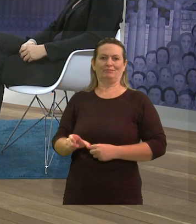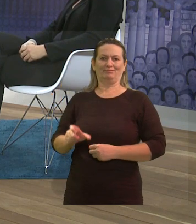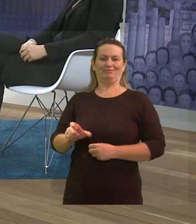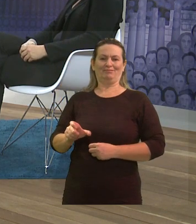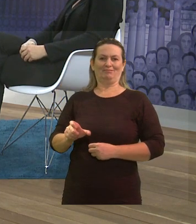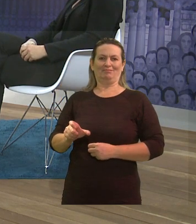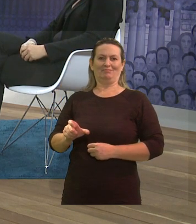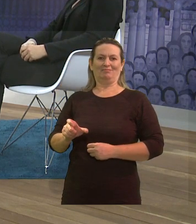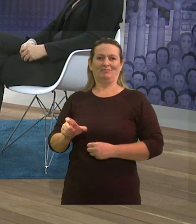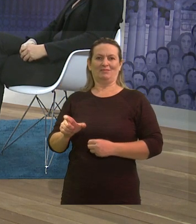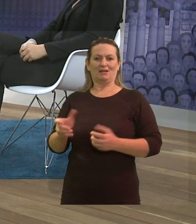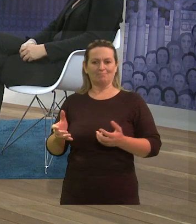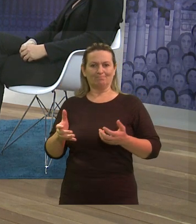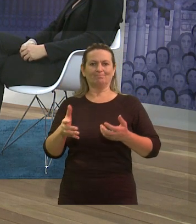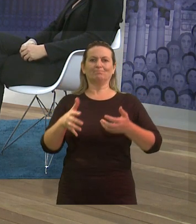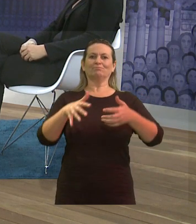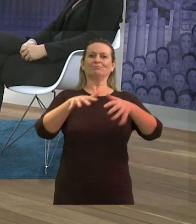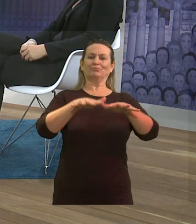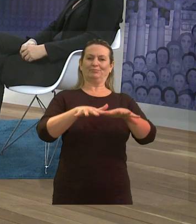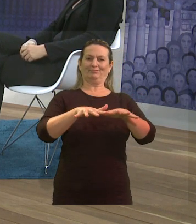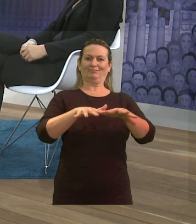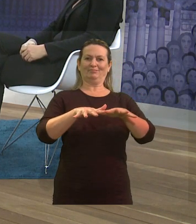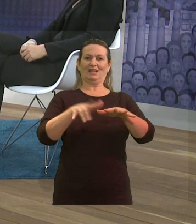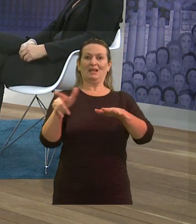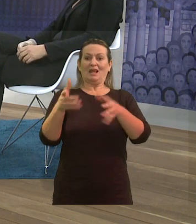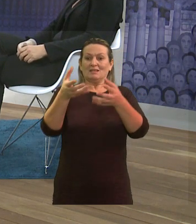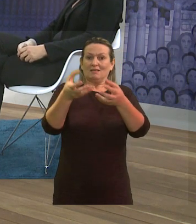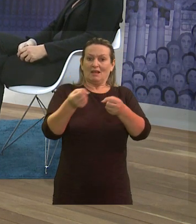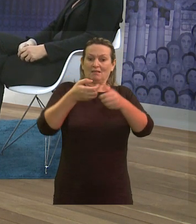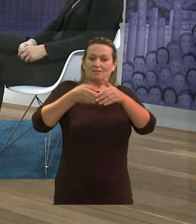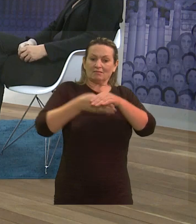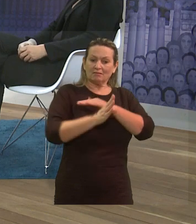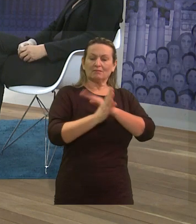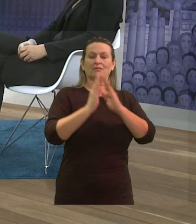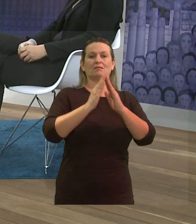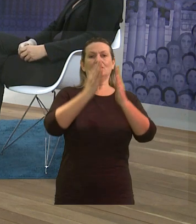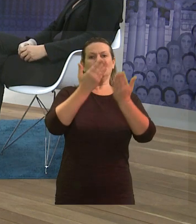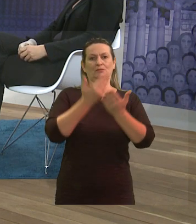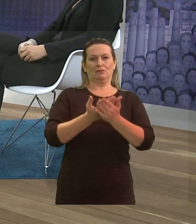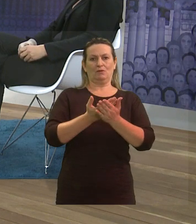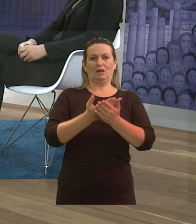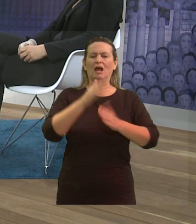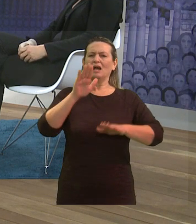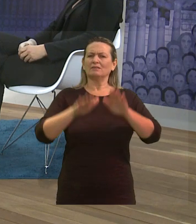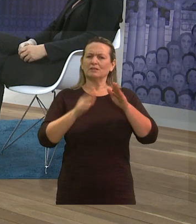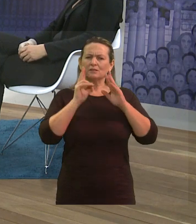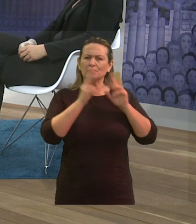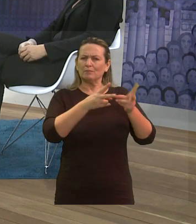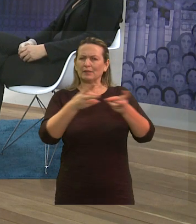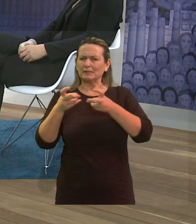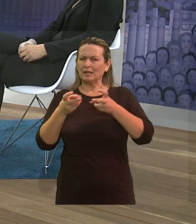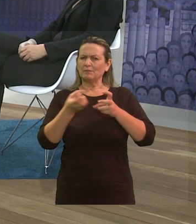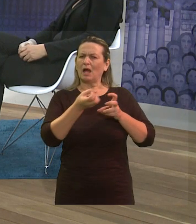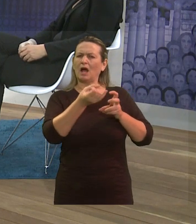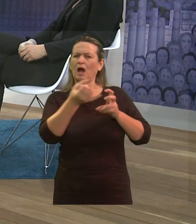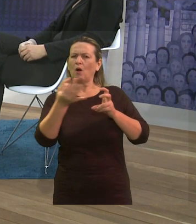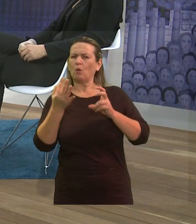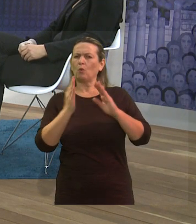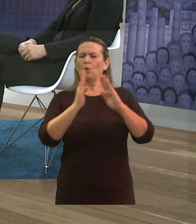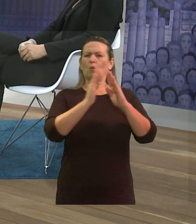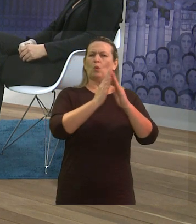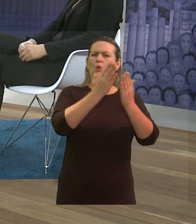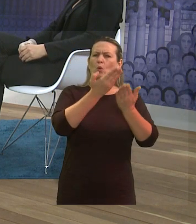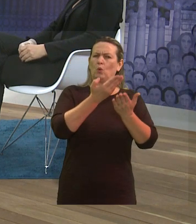estudante regular dentro daquela escola. geralmente a gente vê que alguns colégios